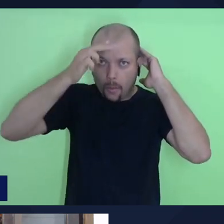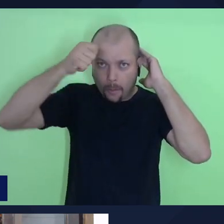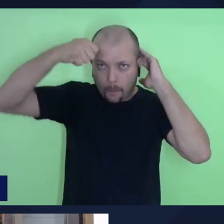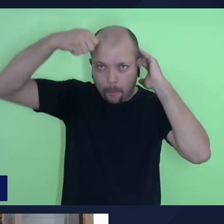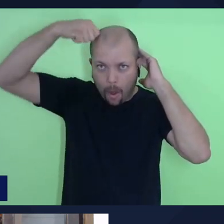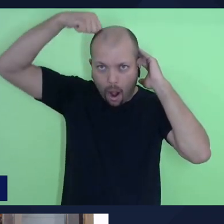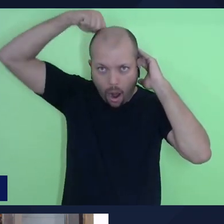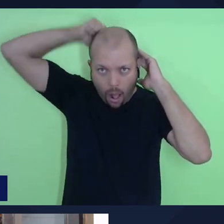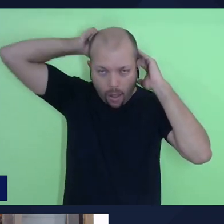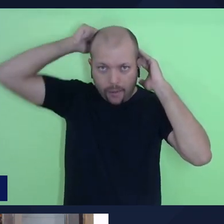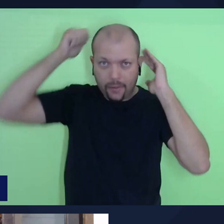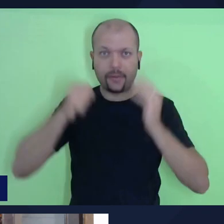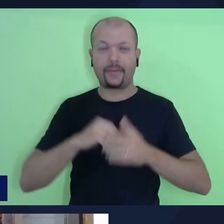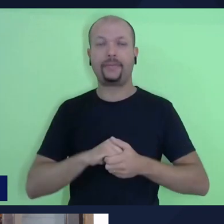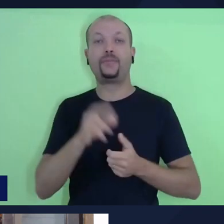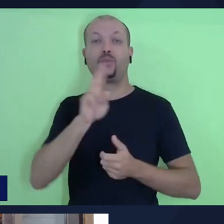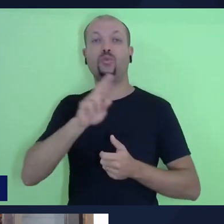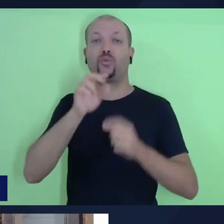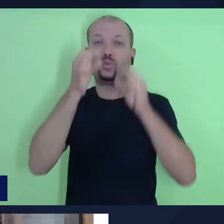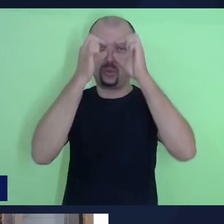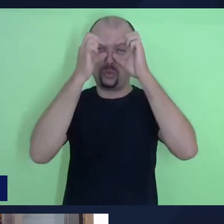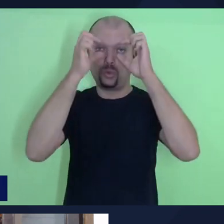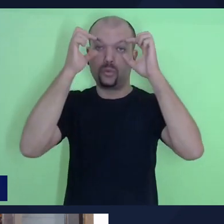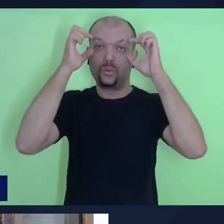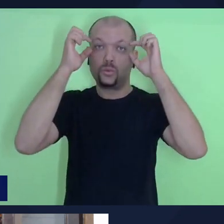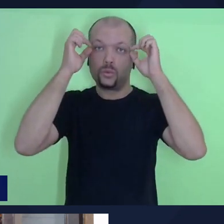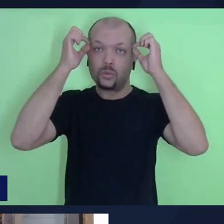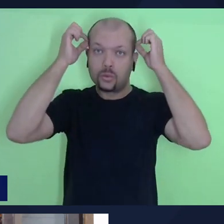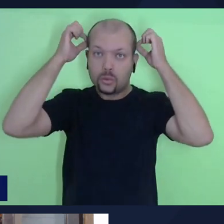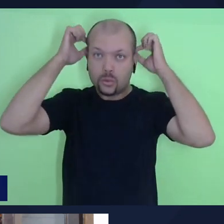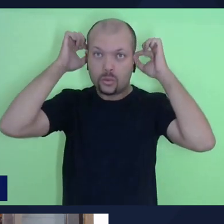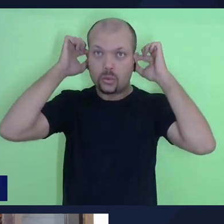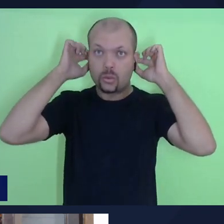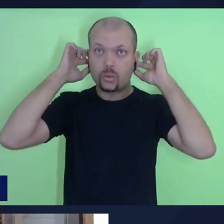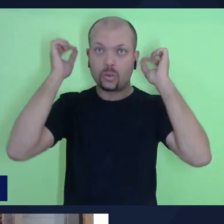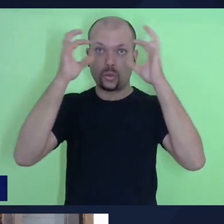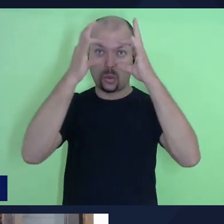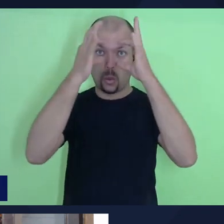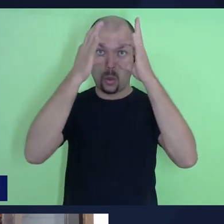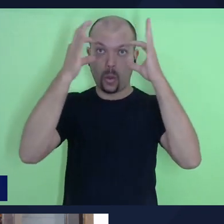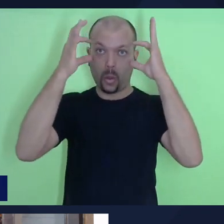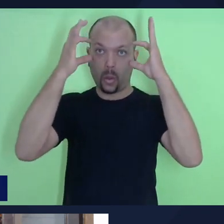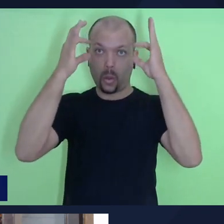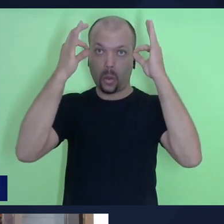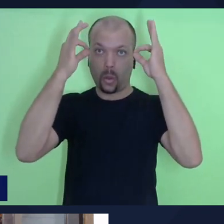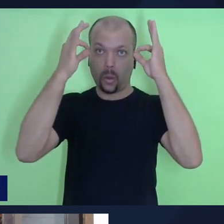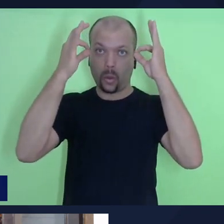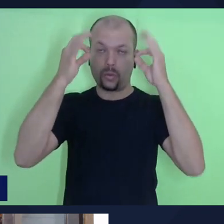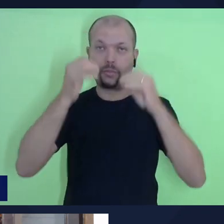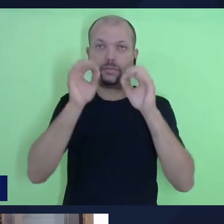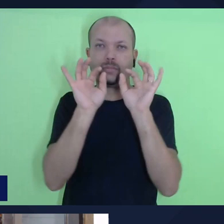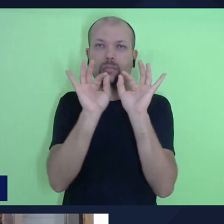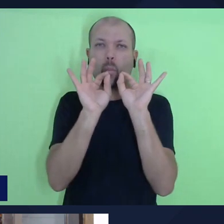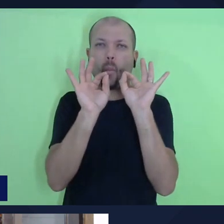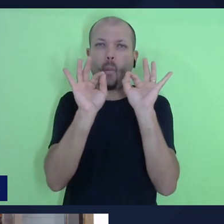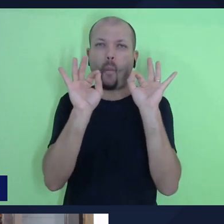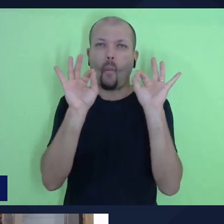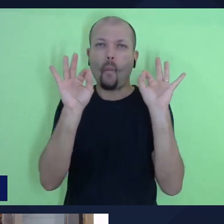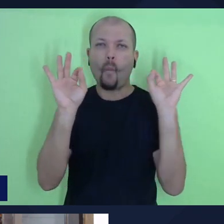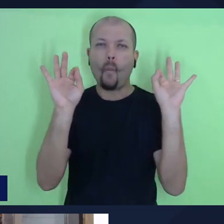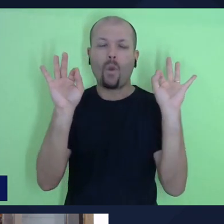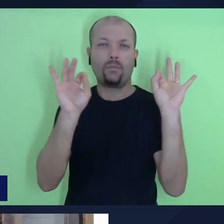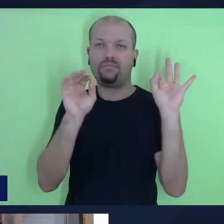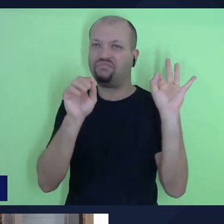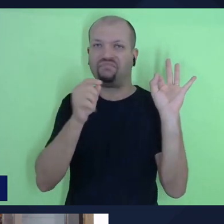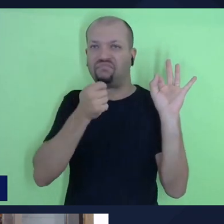eu uso uma armação óculos com uma armação retangular, bem fininha, quase imperceptível e nesse momento